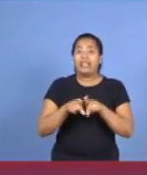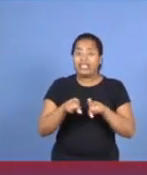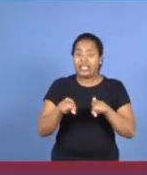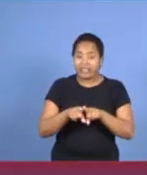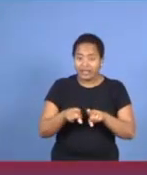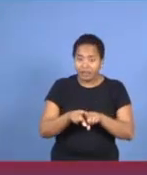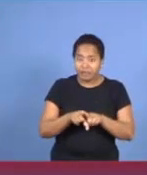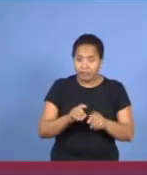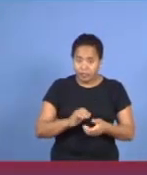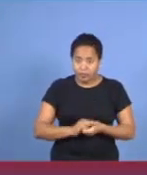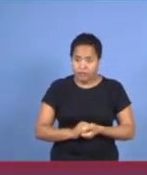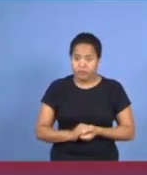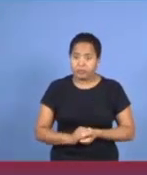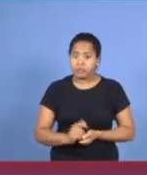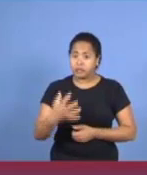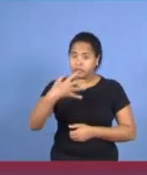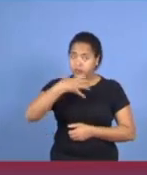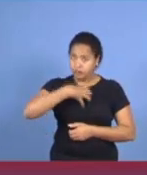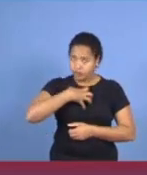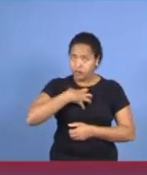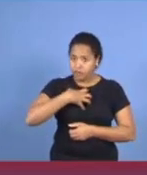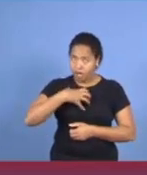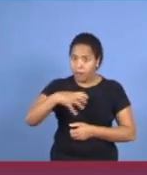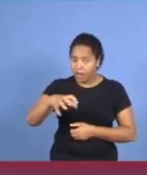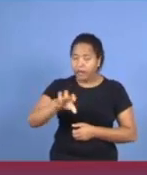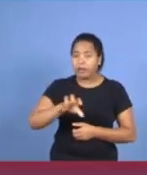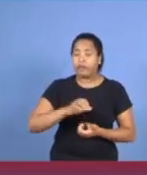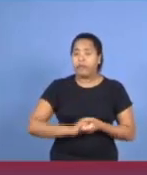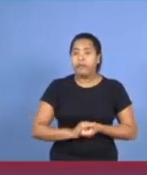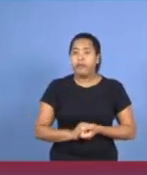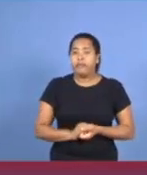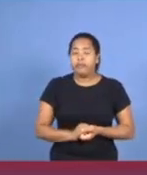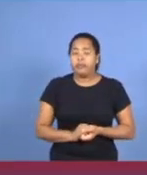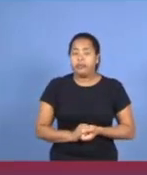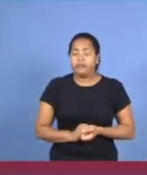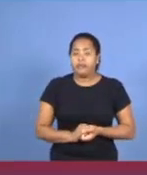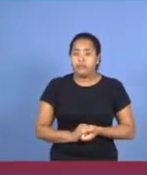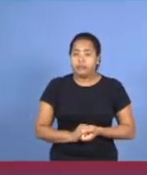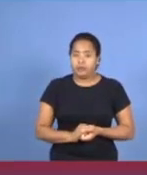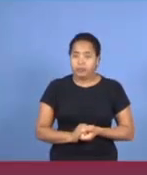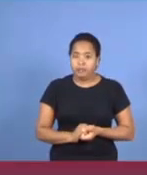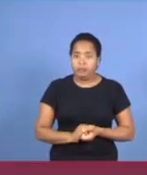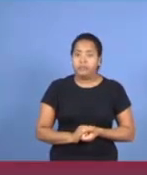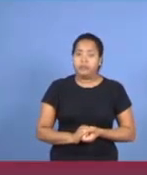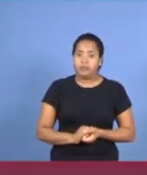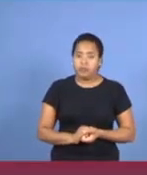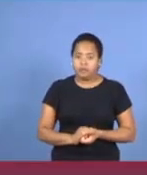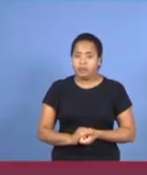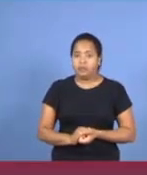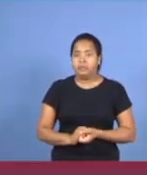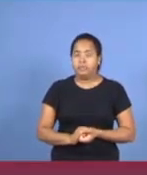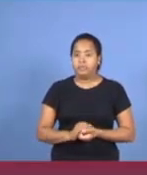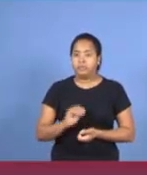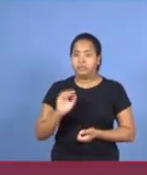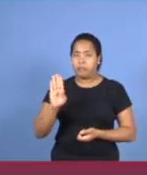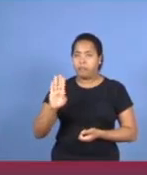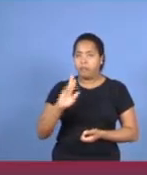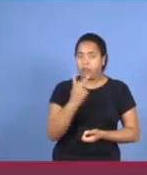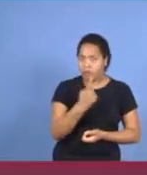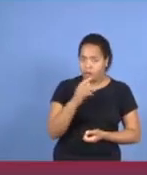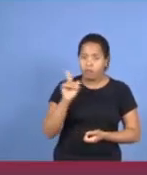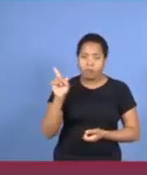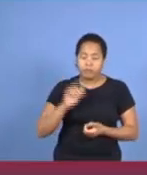Barcelona, no estado da Bahia. Estado da Bahia. Em Belo Horizonte, no estado de Minas Gerais, das igrejas de Santa